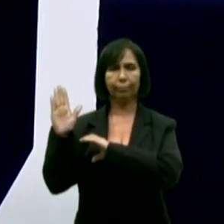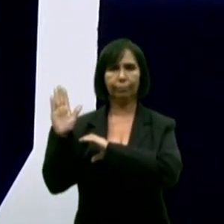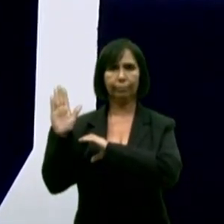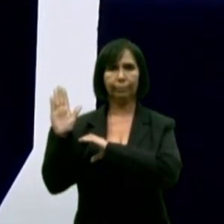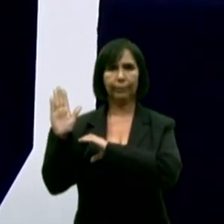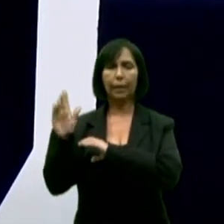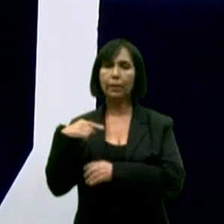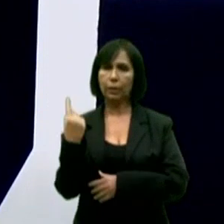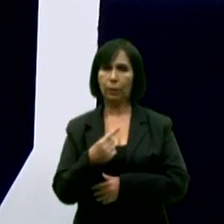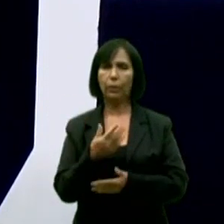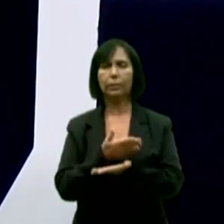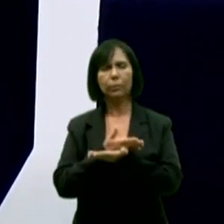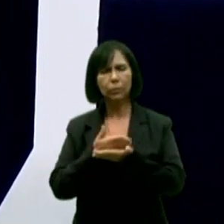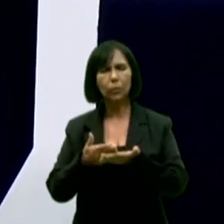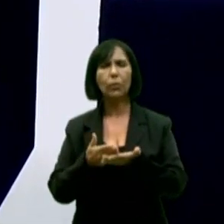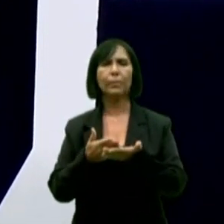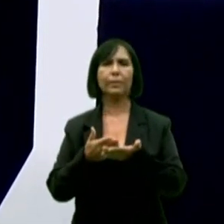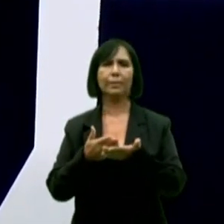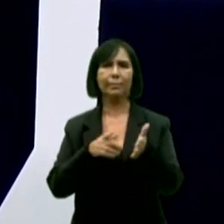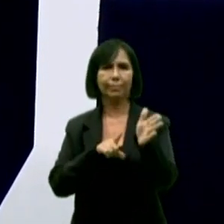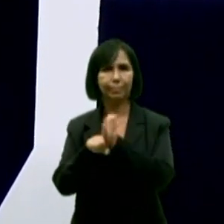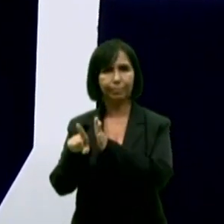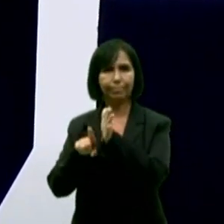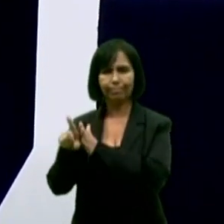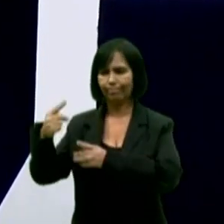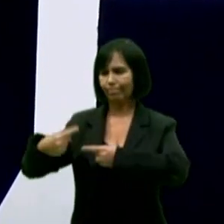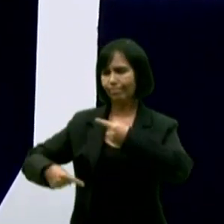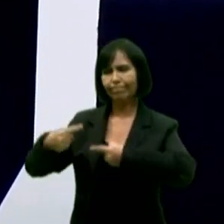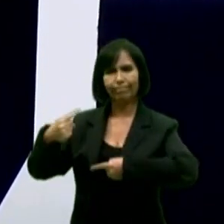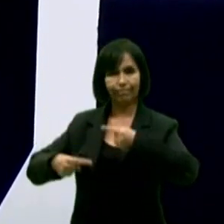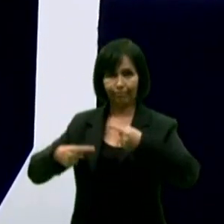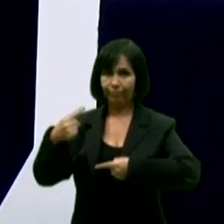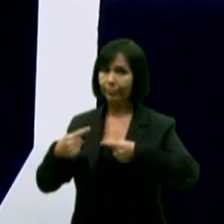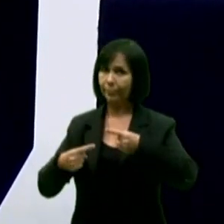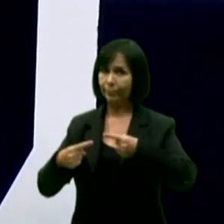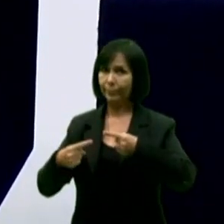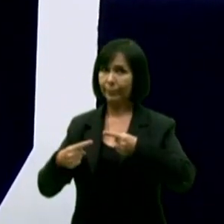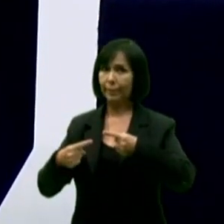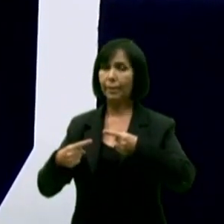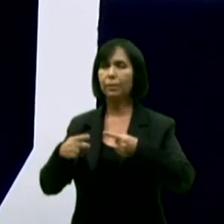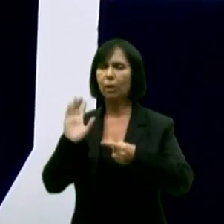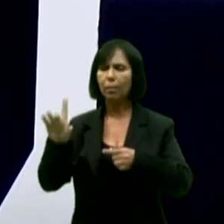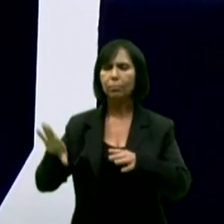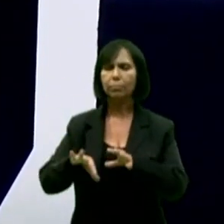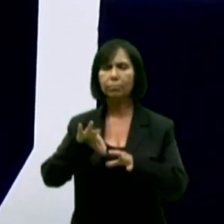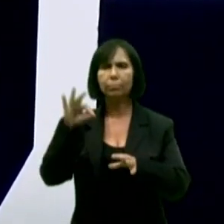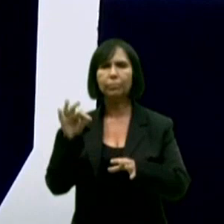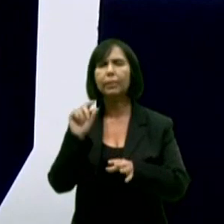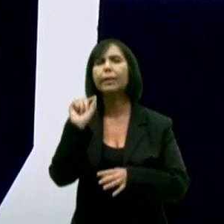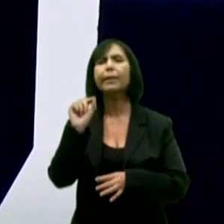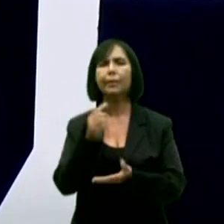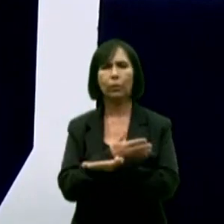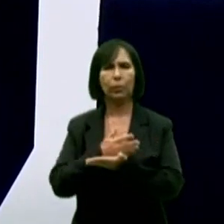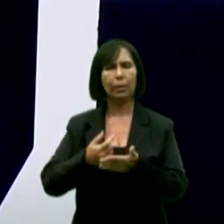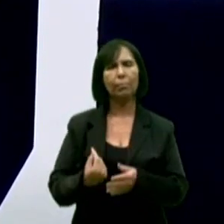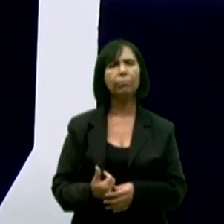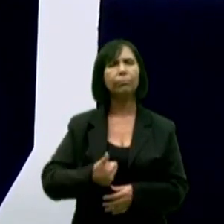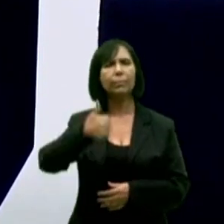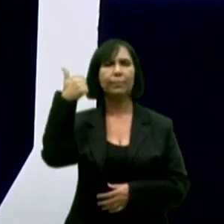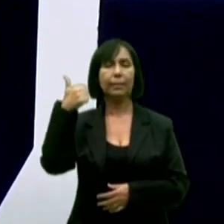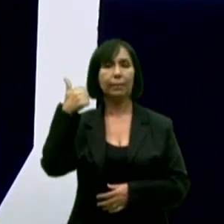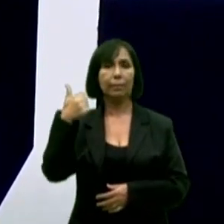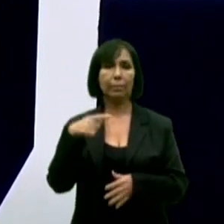possa começar mais uma rodada de embates e por ordem definida por sorteio. Quem começa a fazer a pergunta